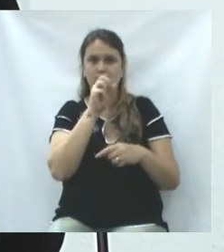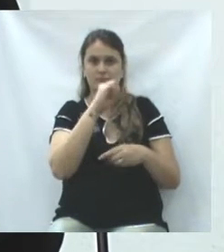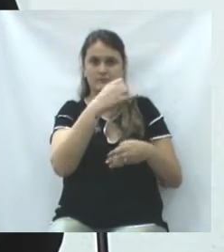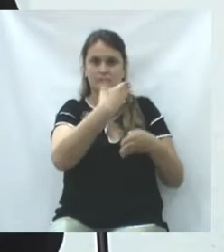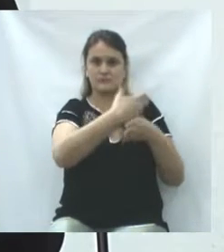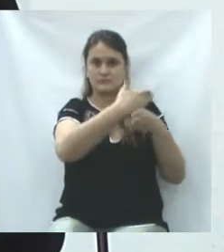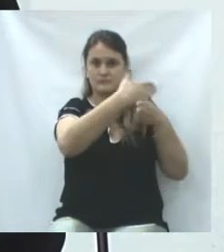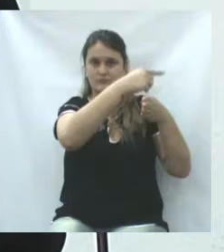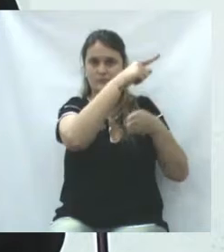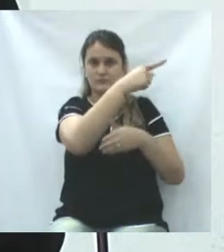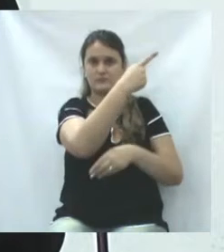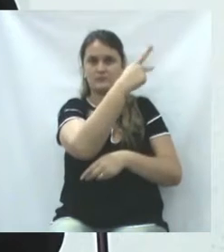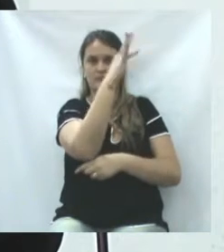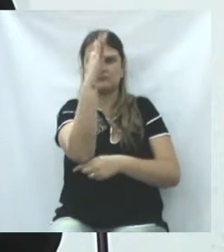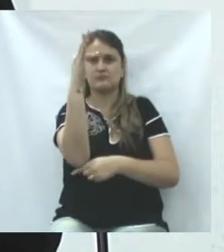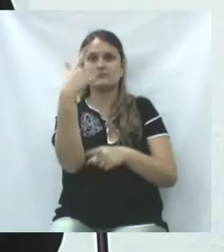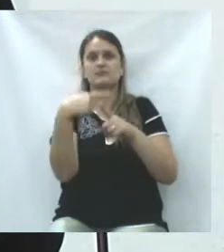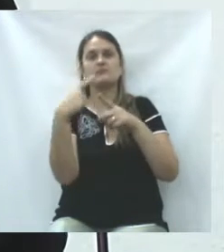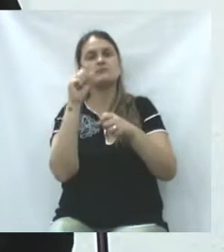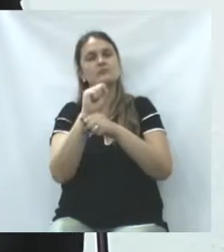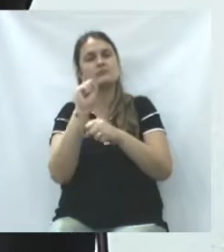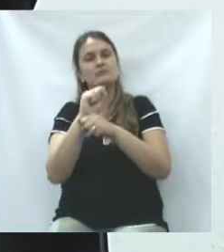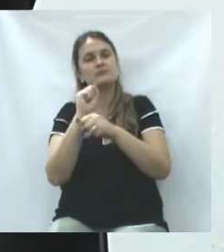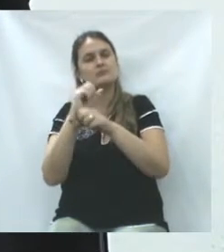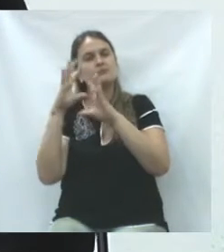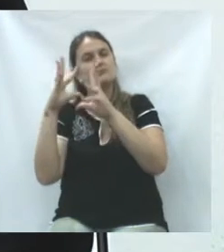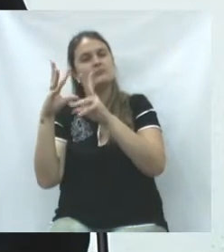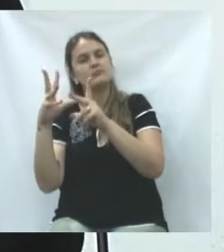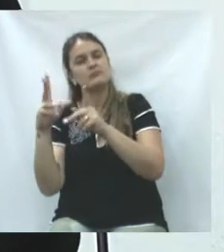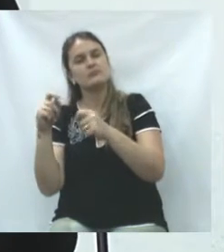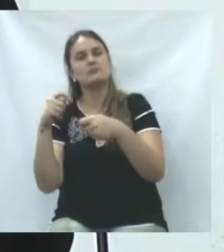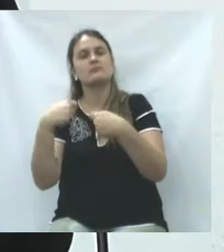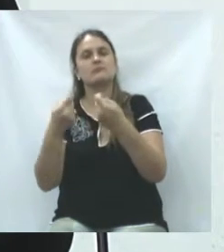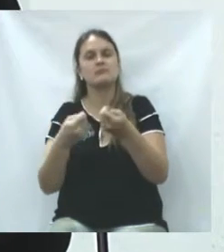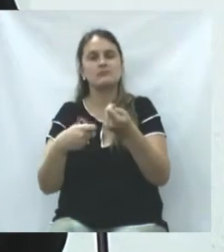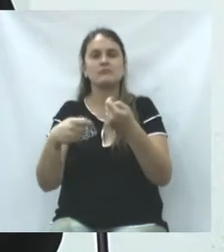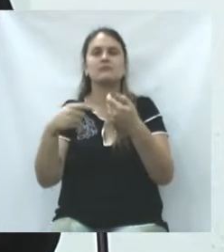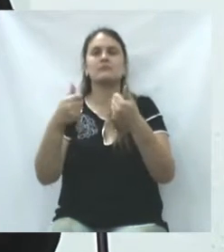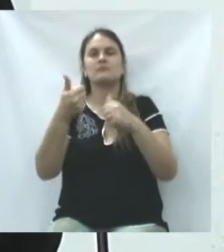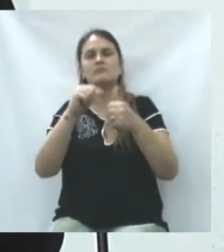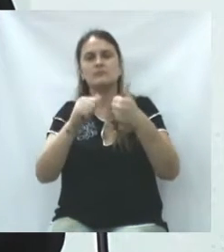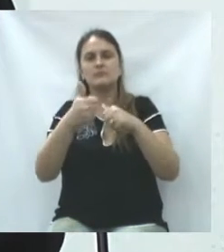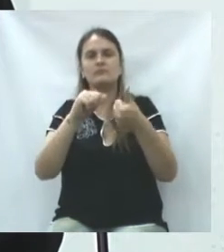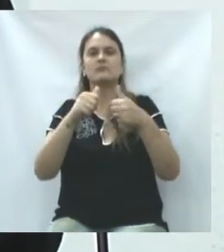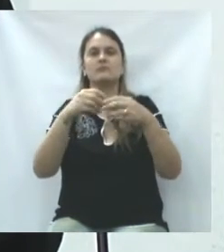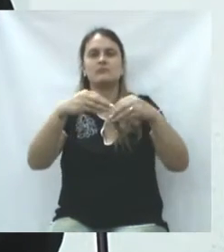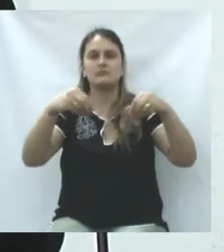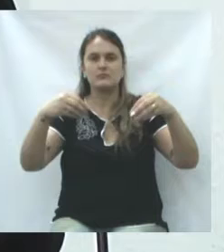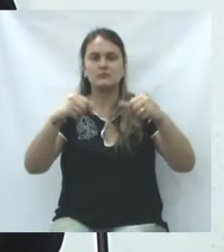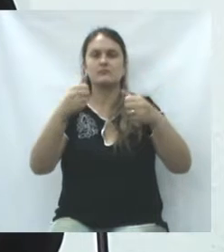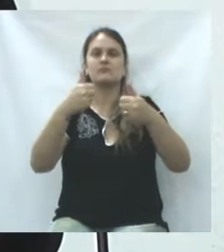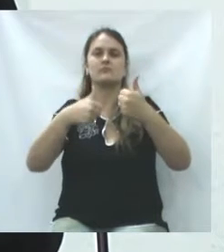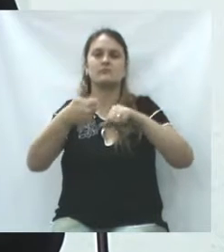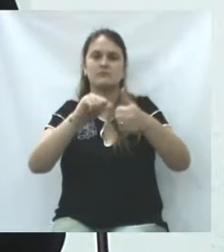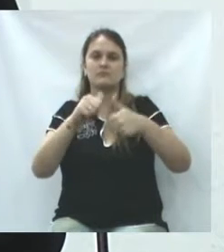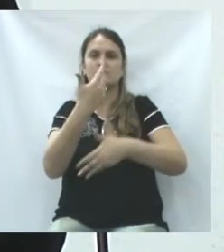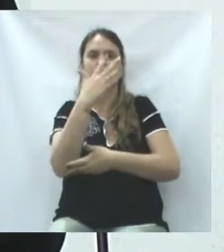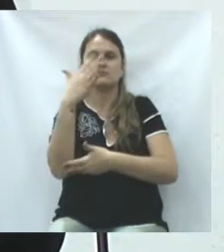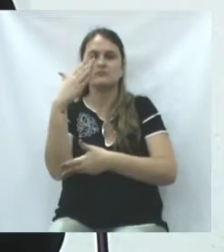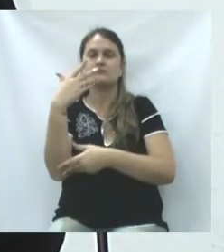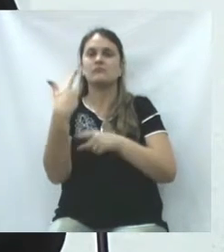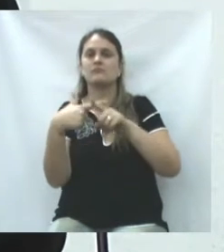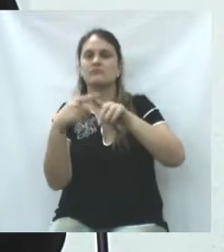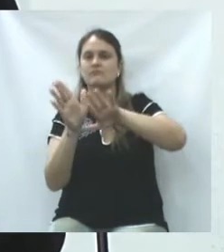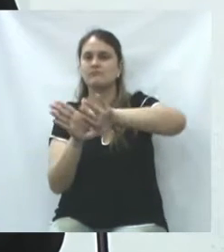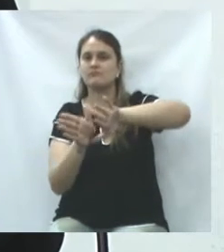ser feita a construção lá do que aguardar todos os pareceres técnicos necessários para que essa área do Rio